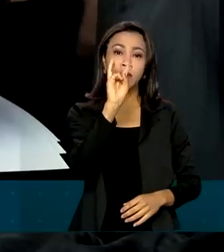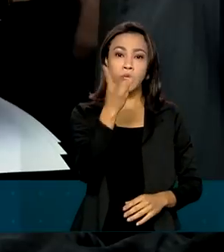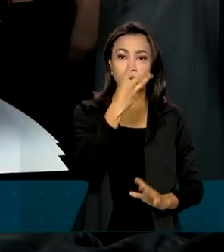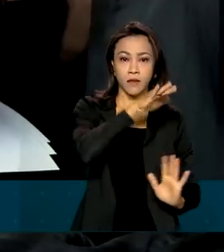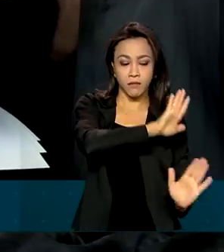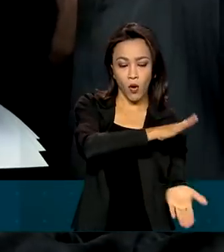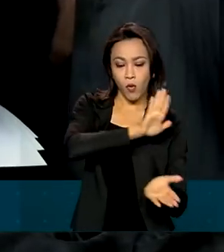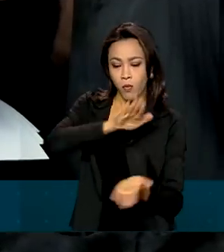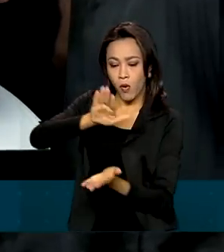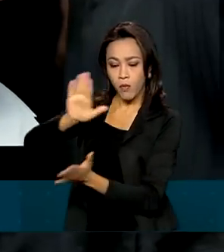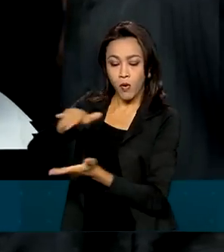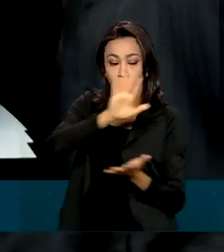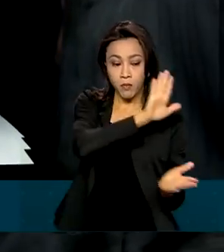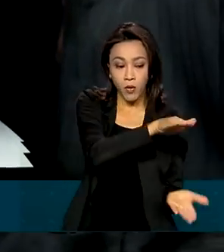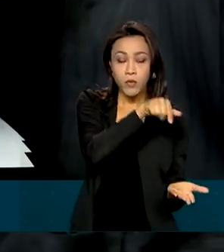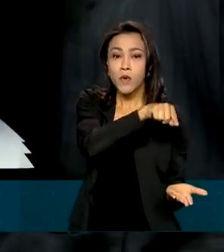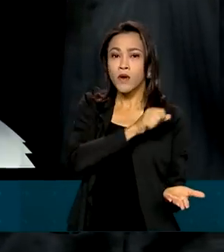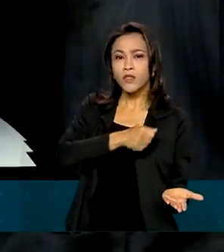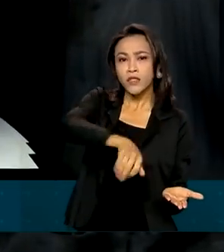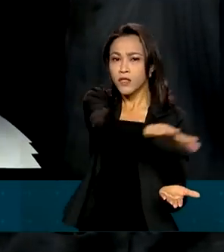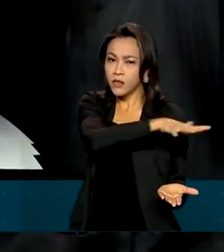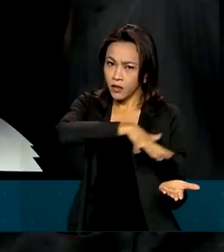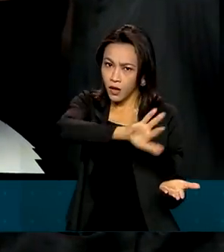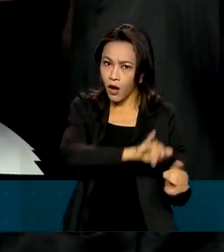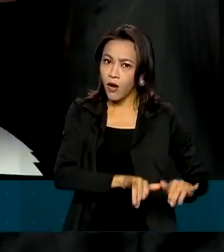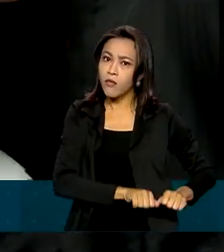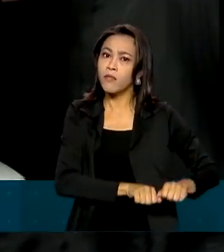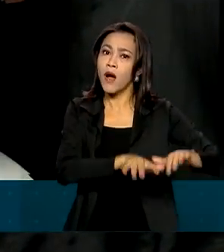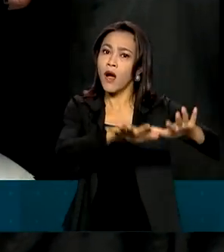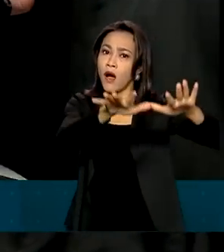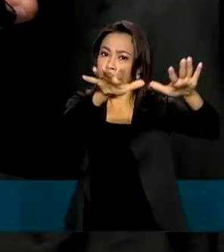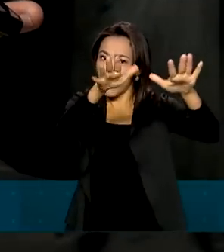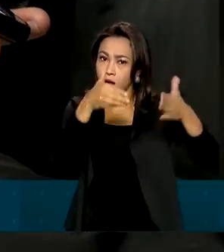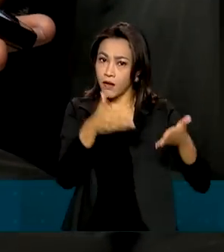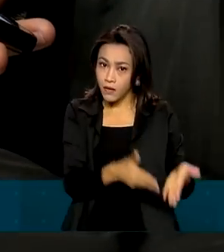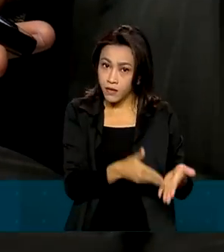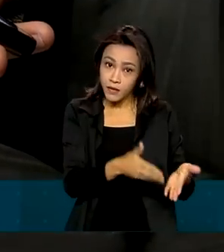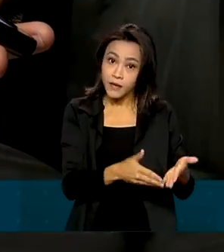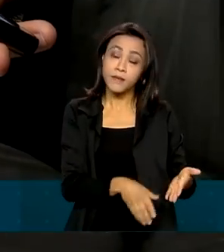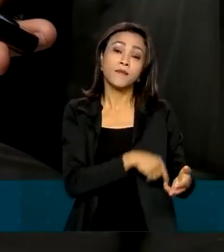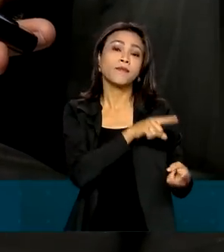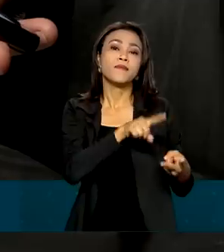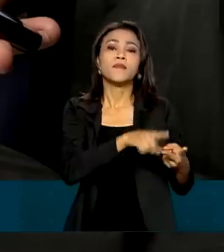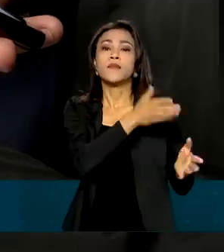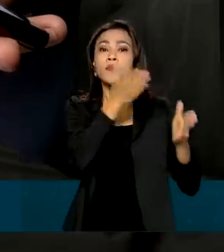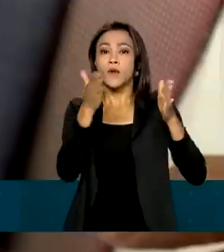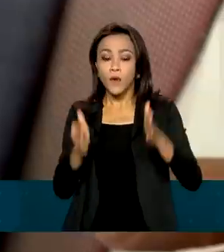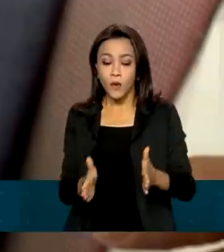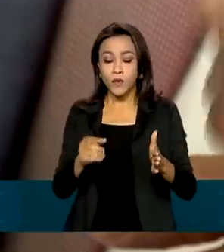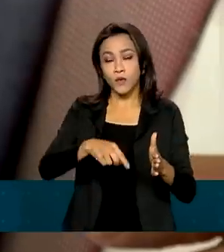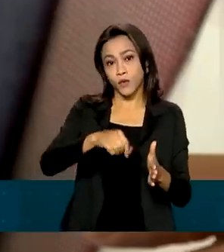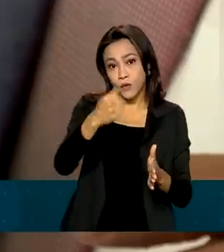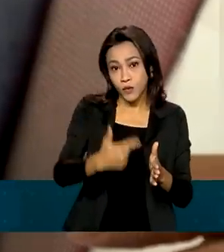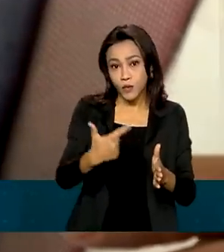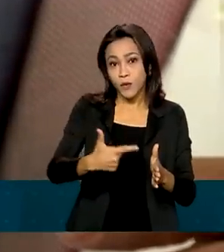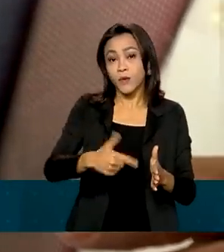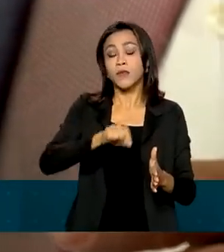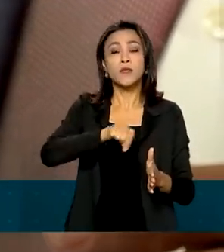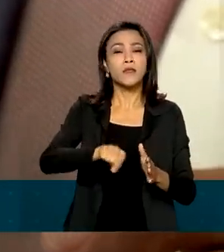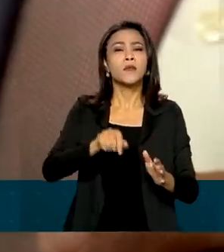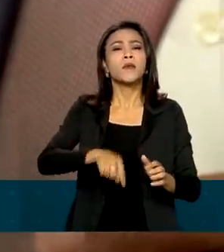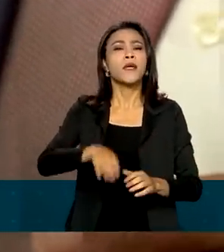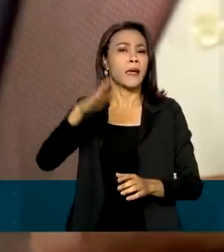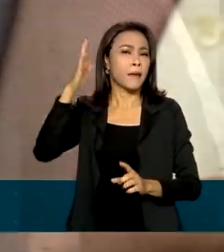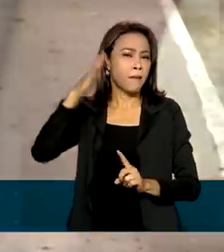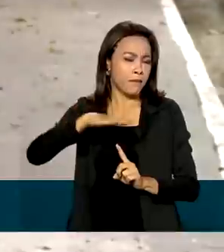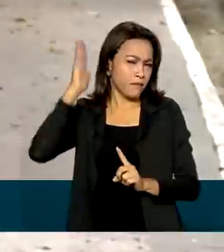Bloco da aviação geral, integrado pelos aeroportos de Campo de Marte e Jacarepaguá. Bloco Norte 2, formado pelos terminais de